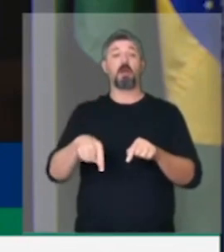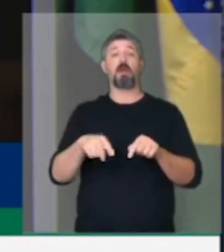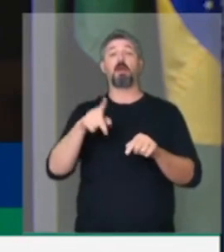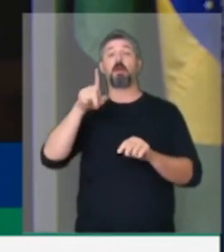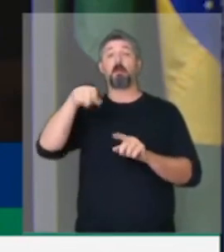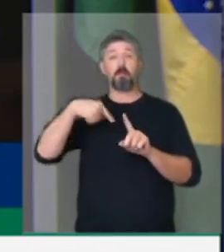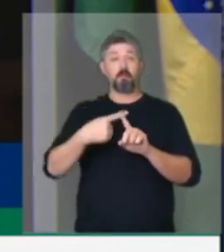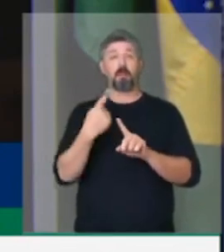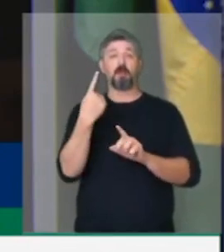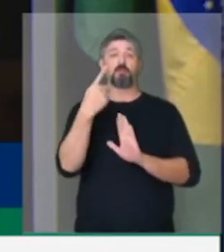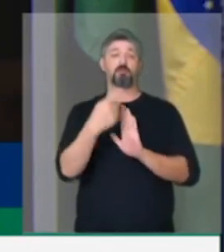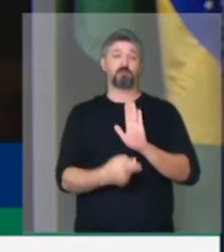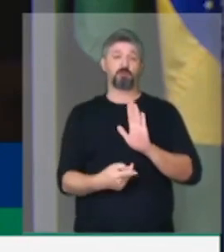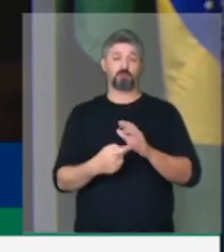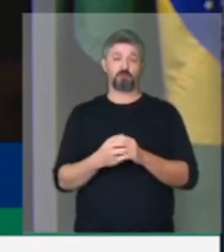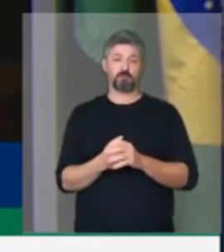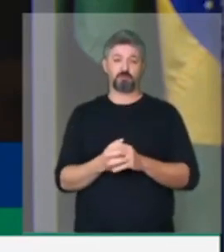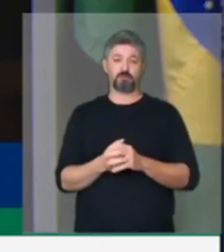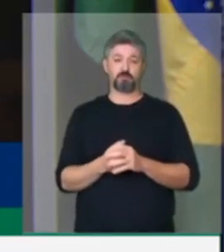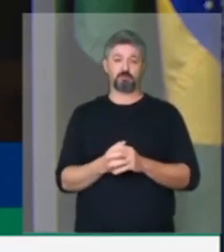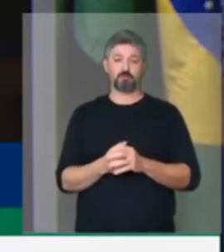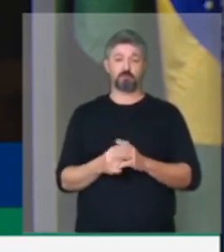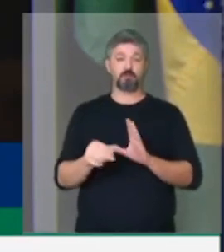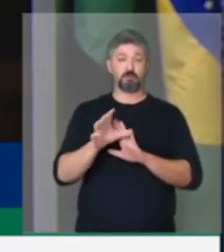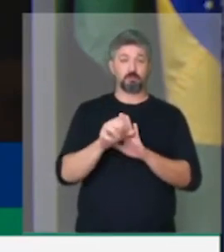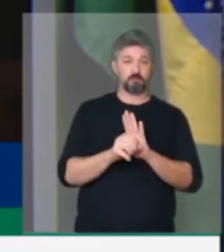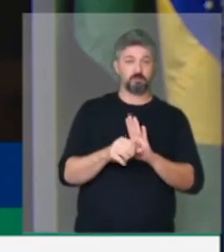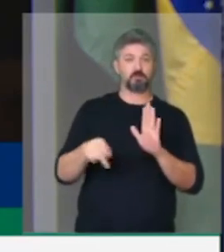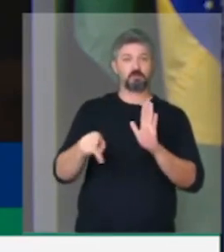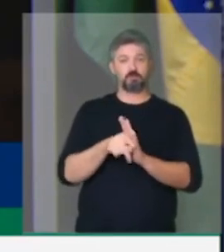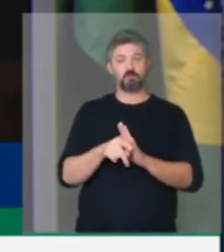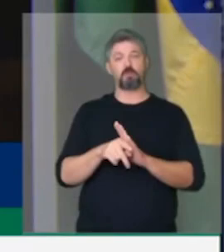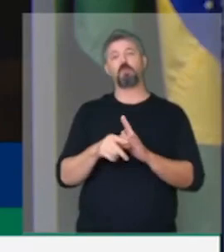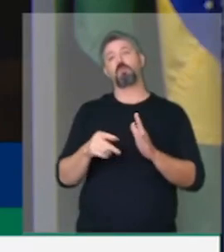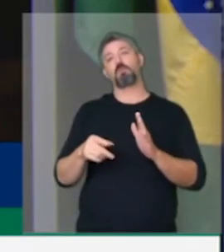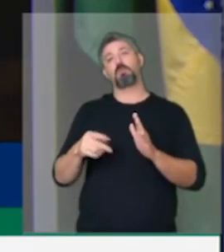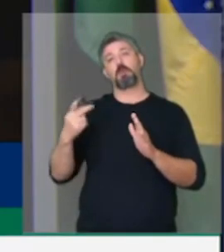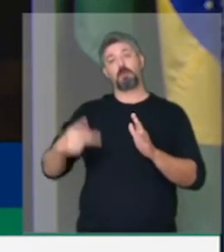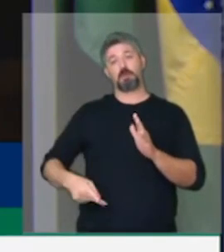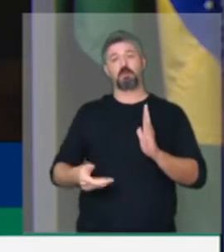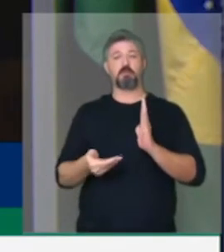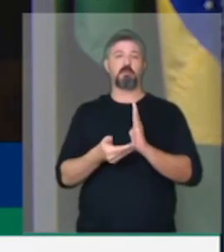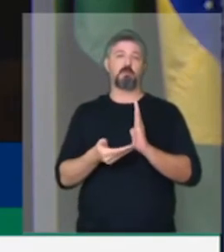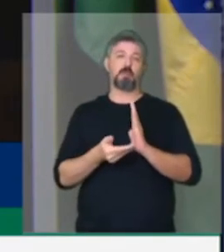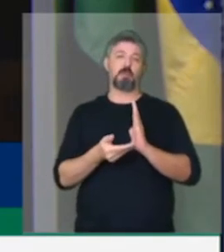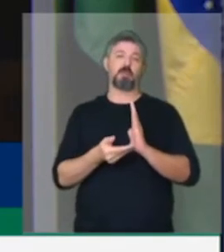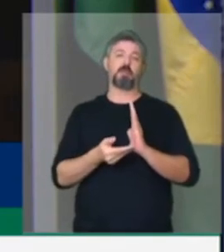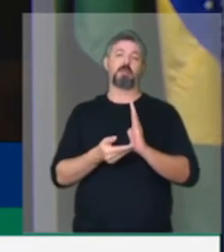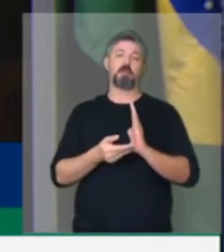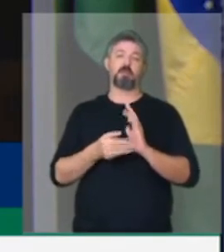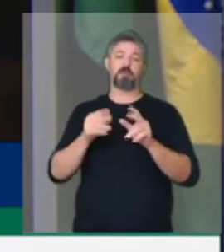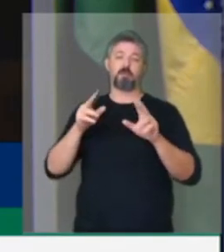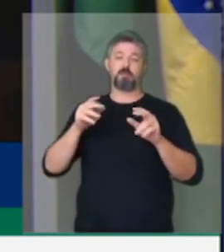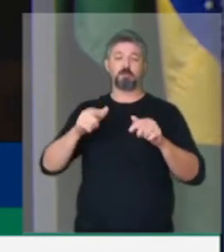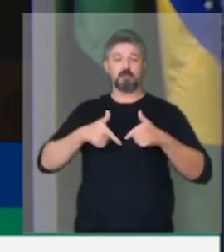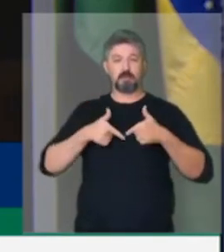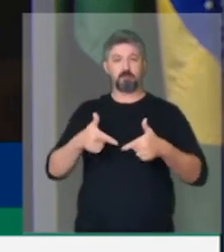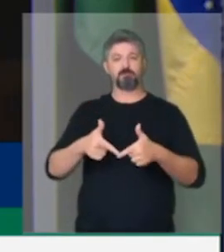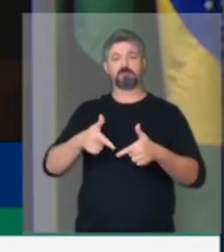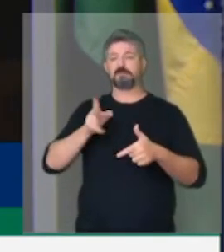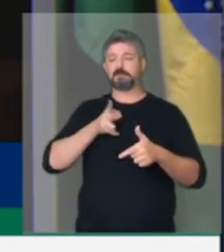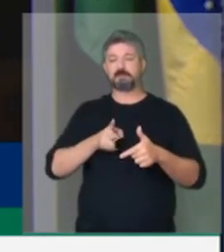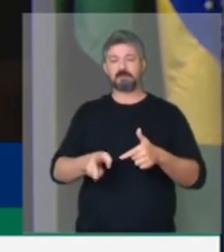mais uma ferramenta simbolizando o corpo dessa casa que no que toca essa matéria agiu sempre e